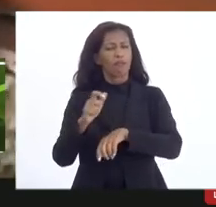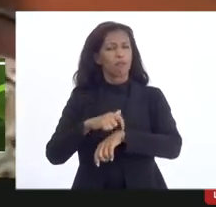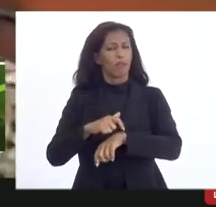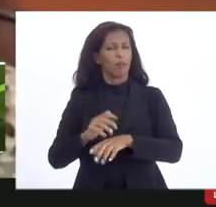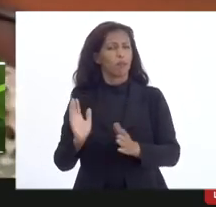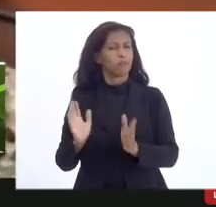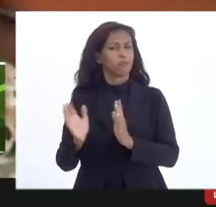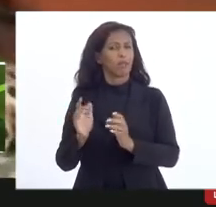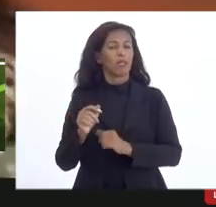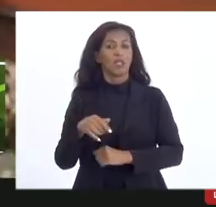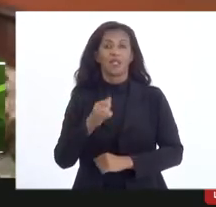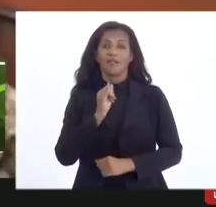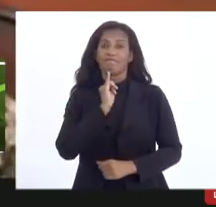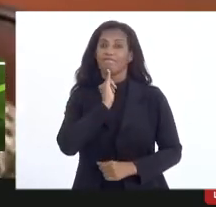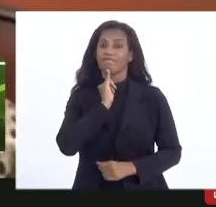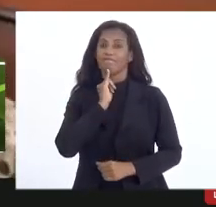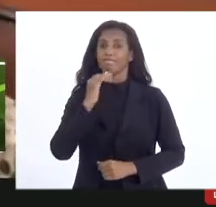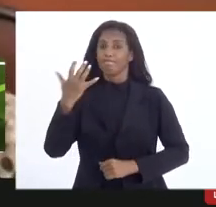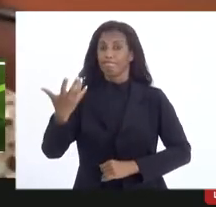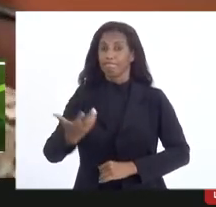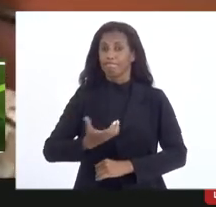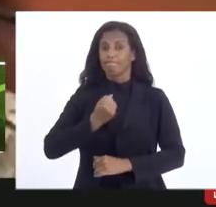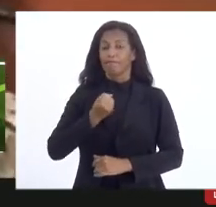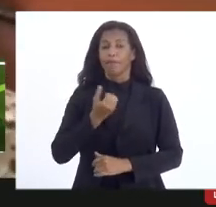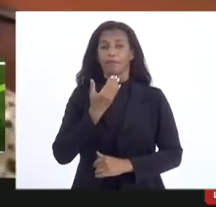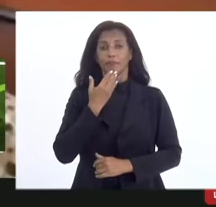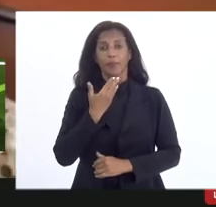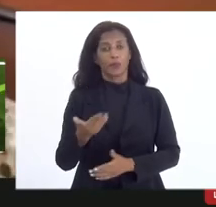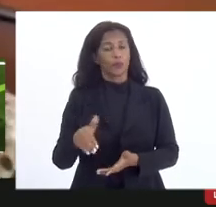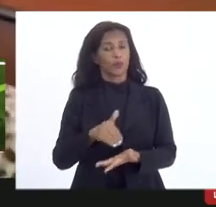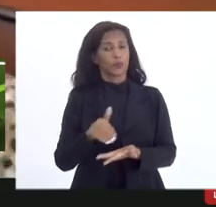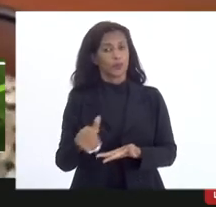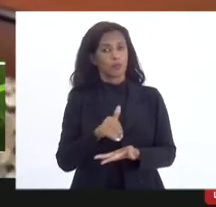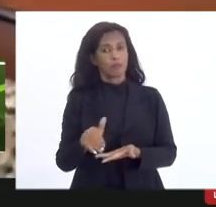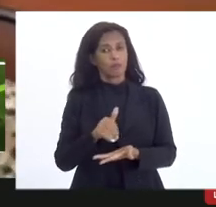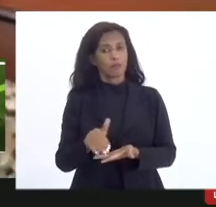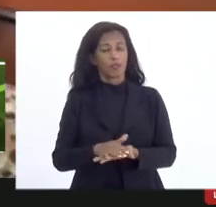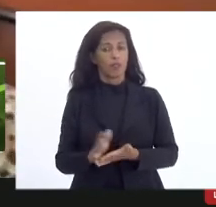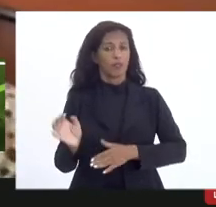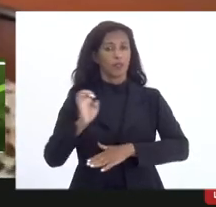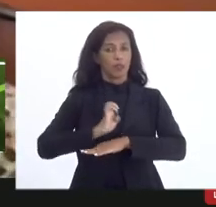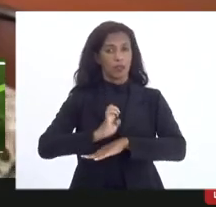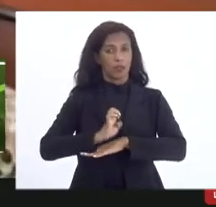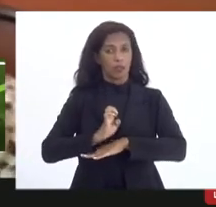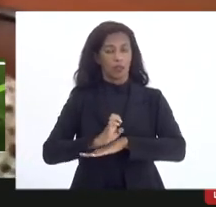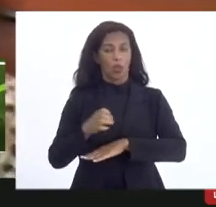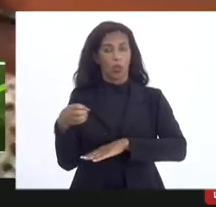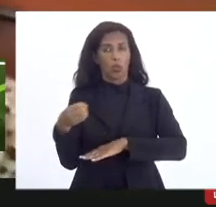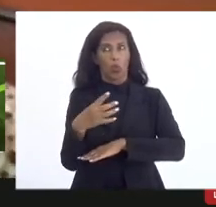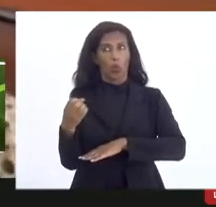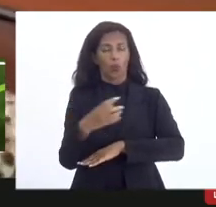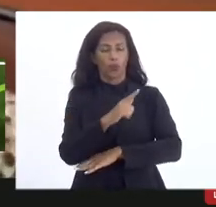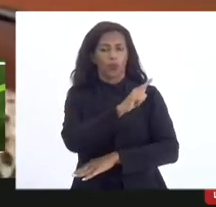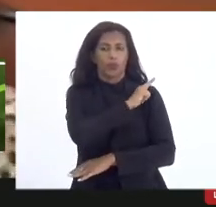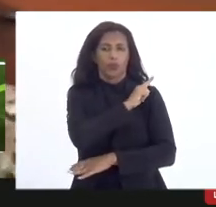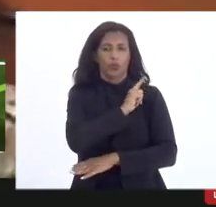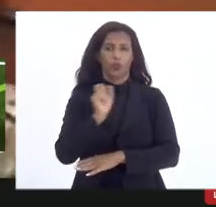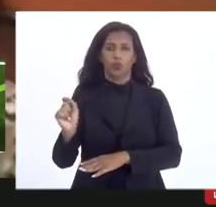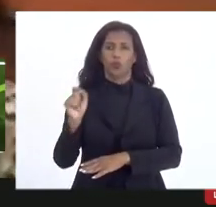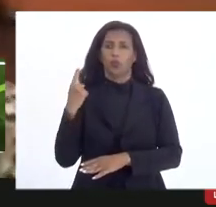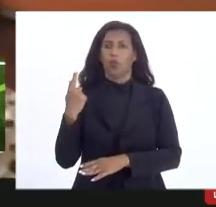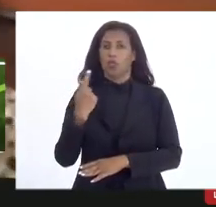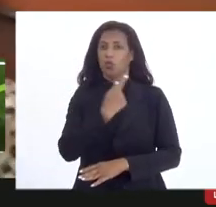e infelizmente para nossa surpresa pedido do secretário estadual novo da gestão nova do ex